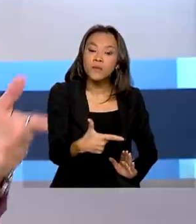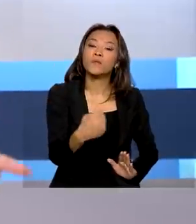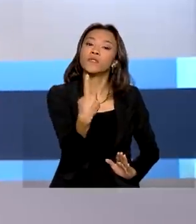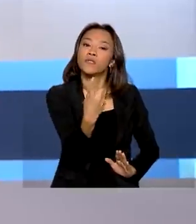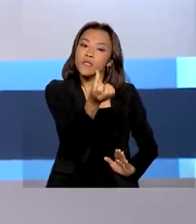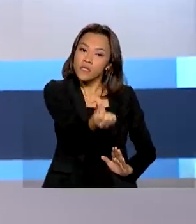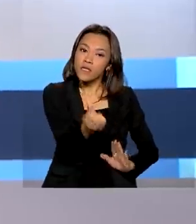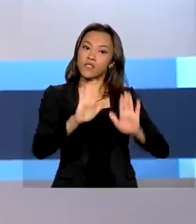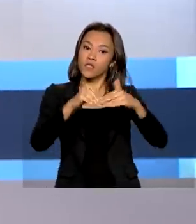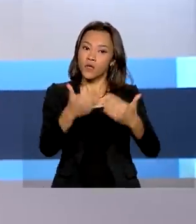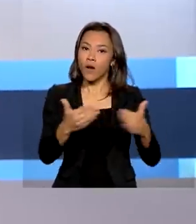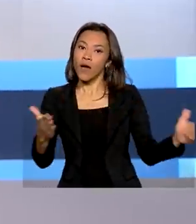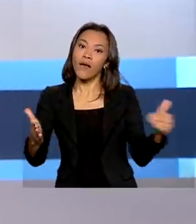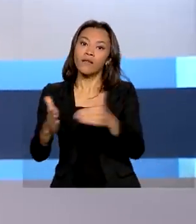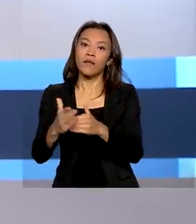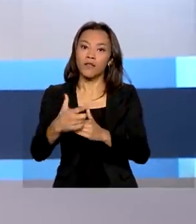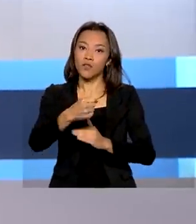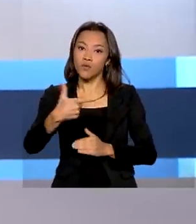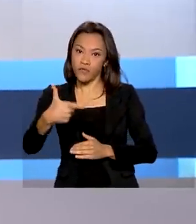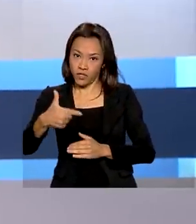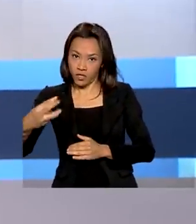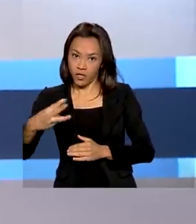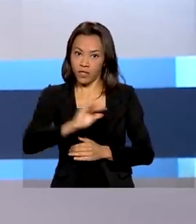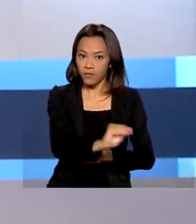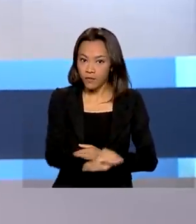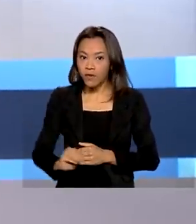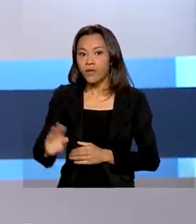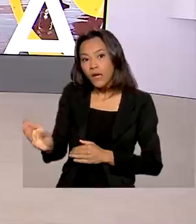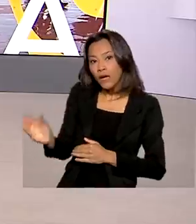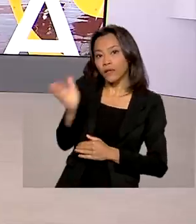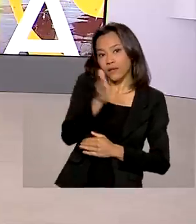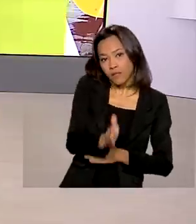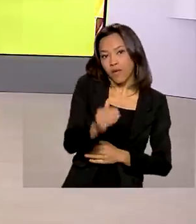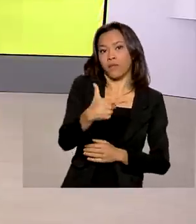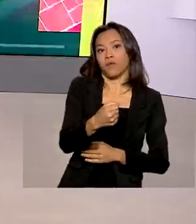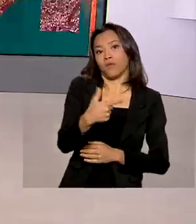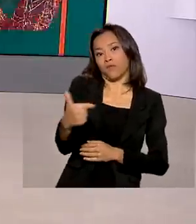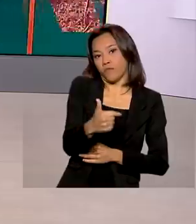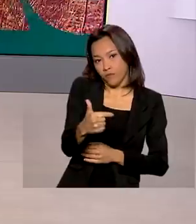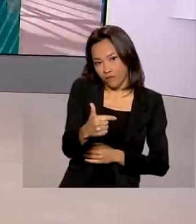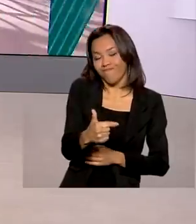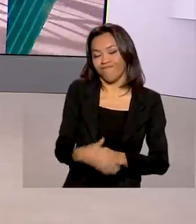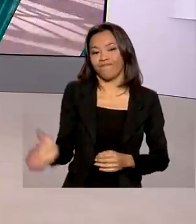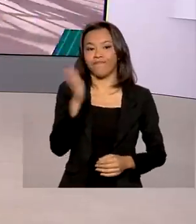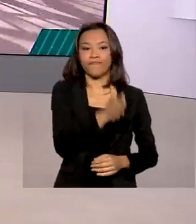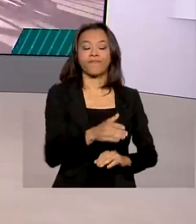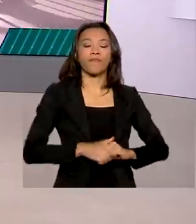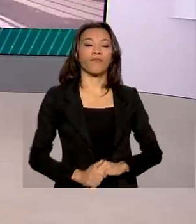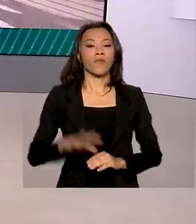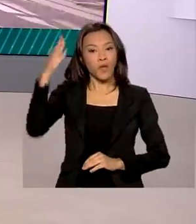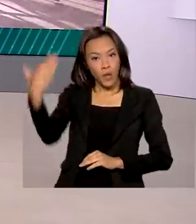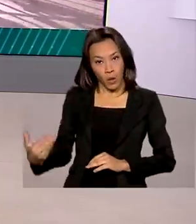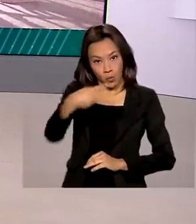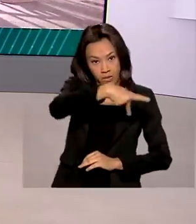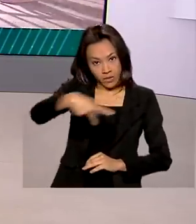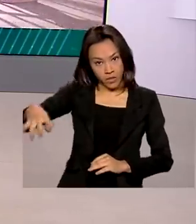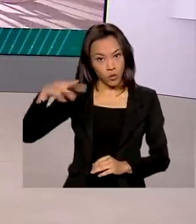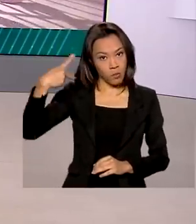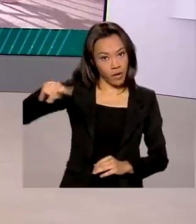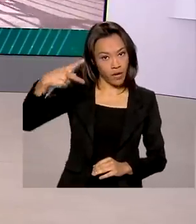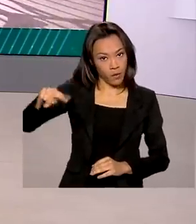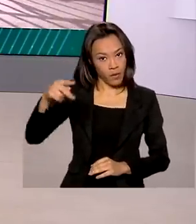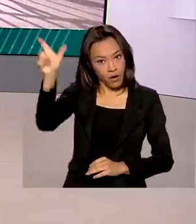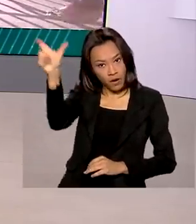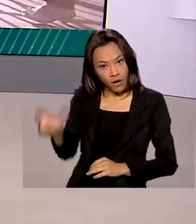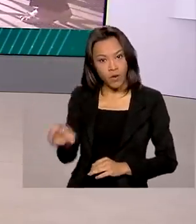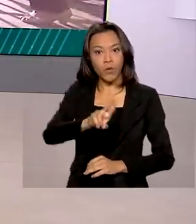2023 foi antecipada para 2022. O presidente do Paraguai, Mário Abdo Benítez, esteve no